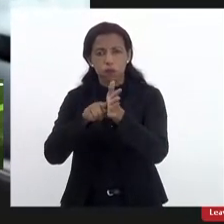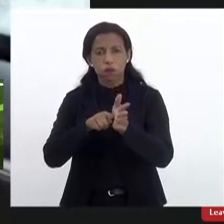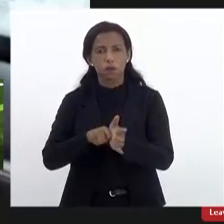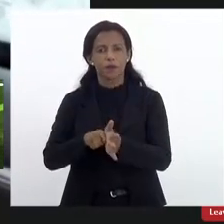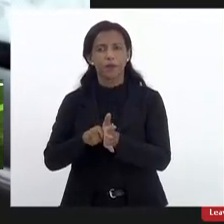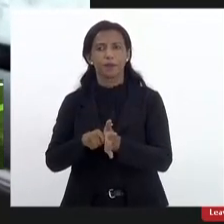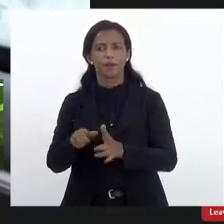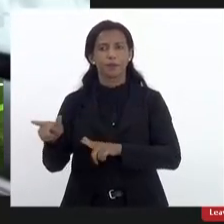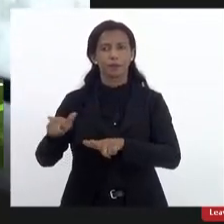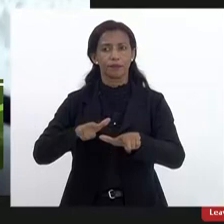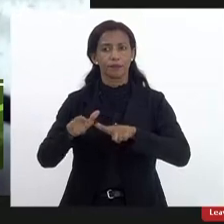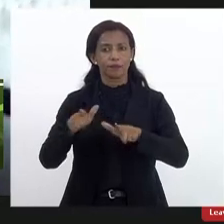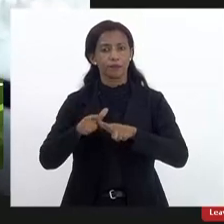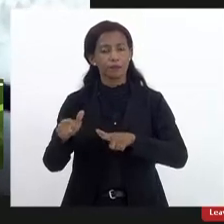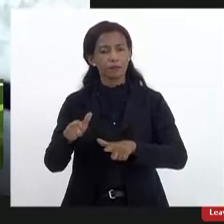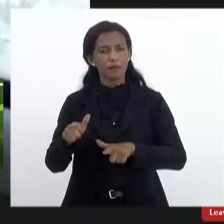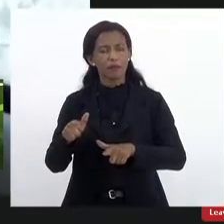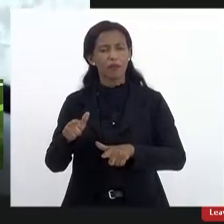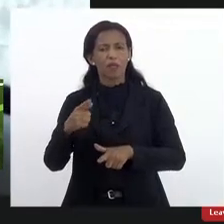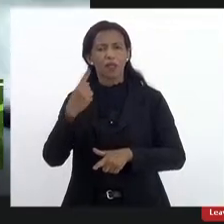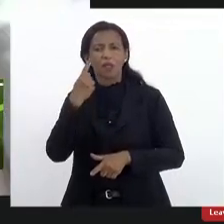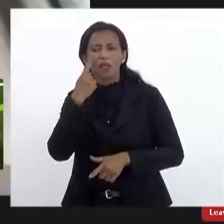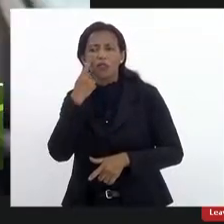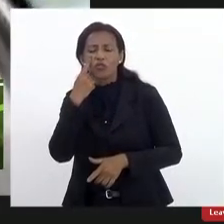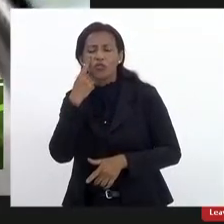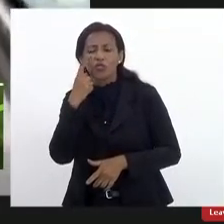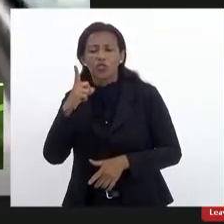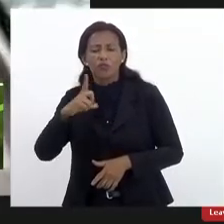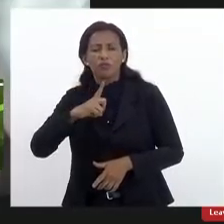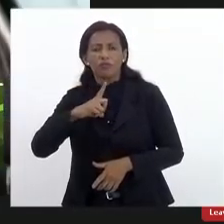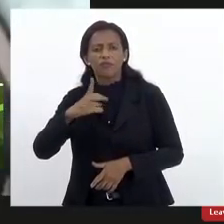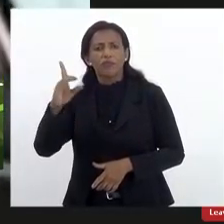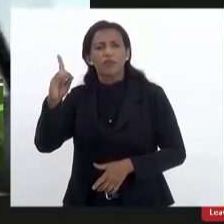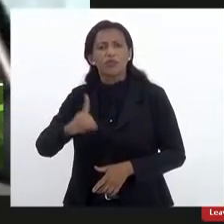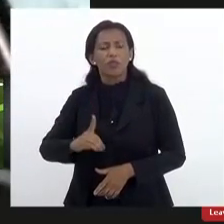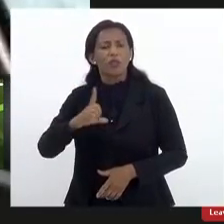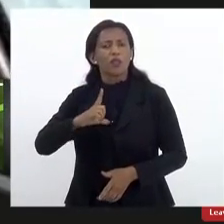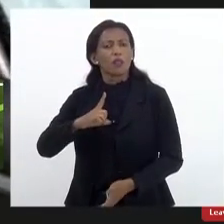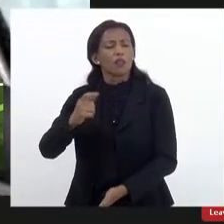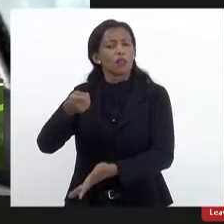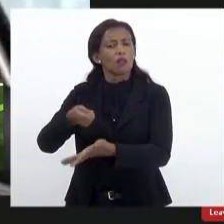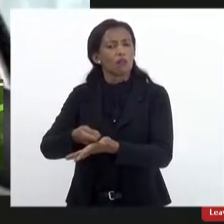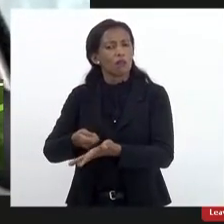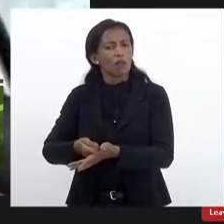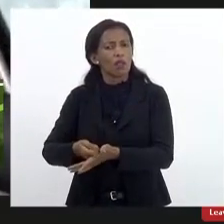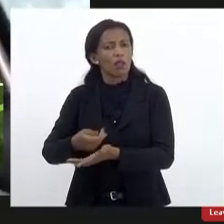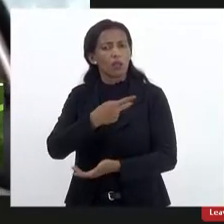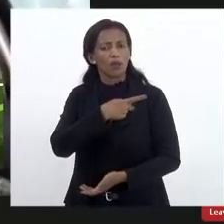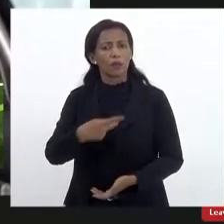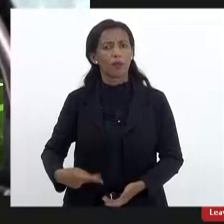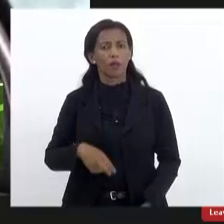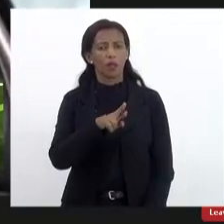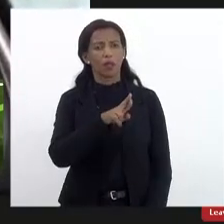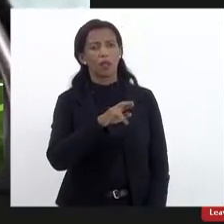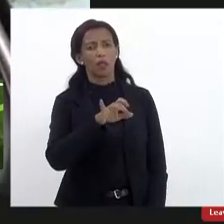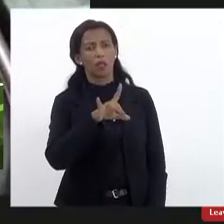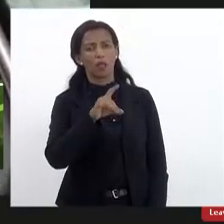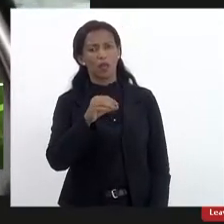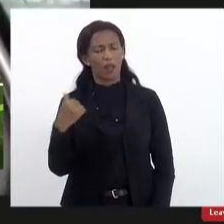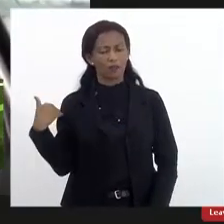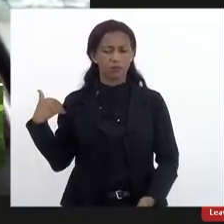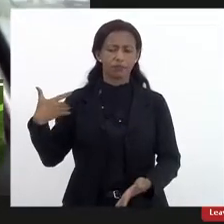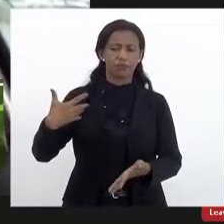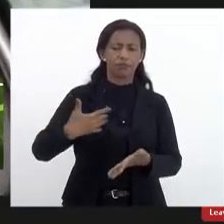de deliberar que ele tem e o presidente Ricardo Tonassi vem